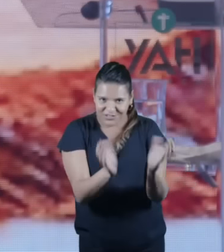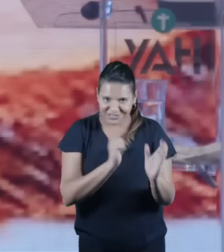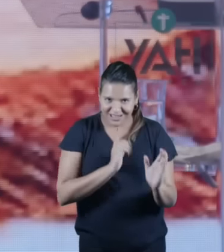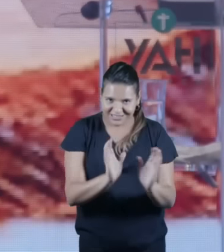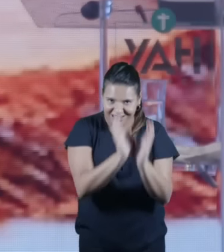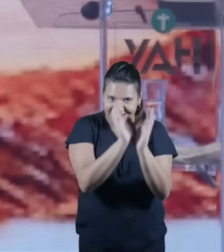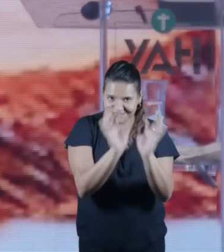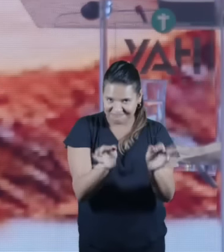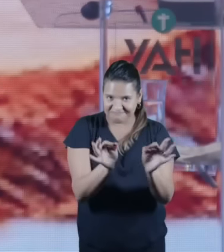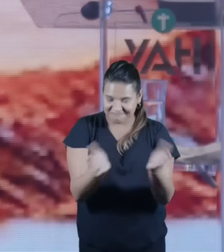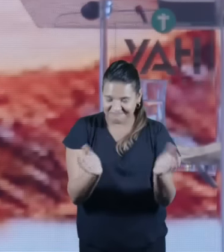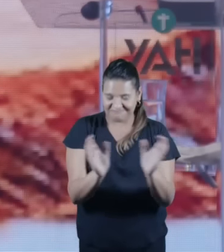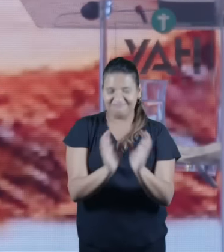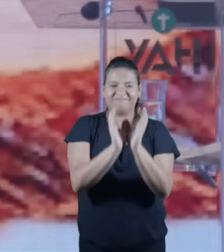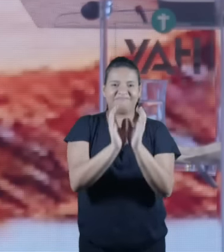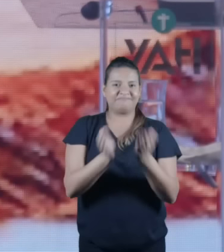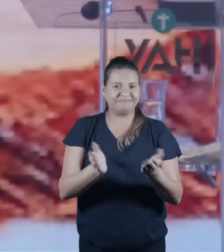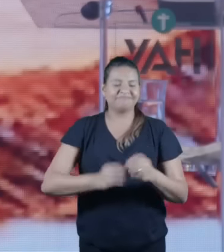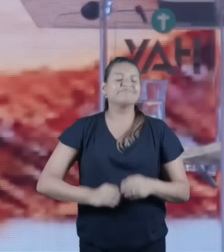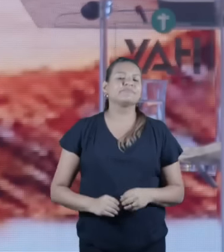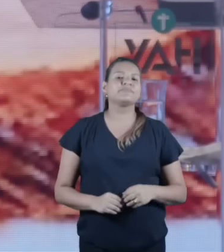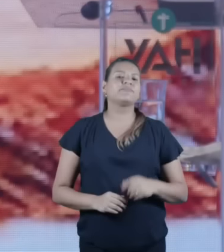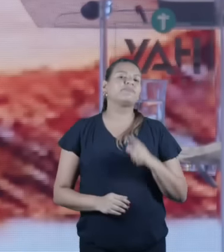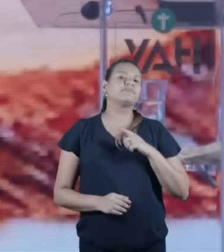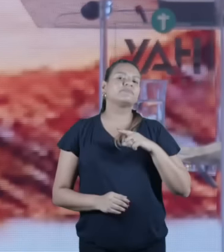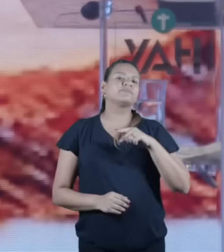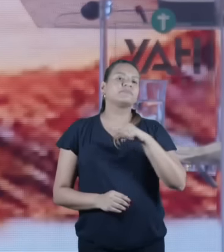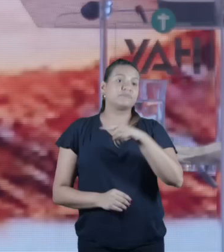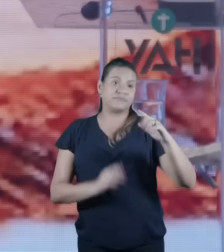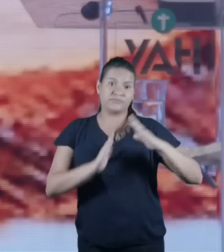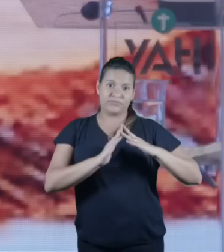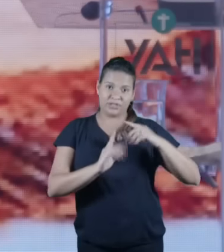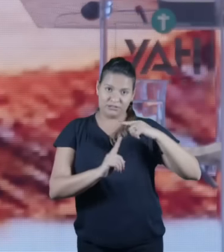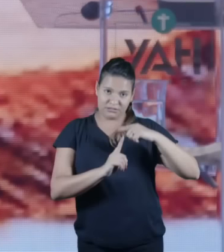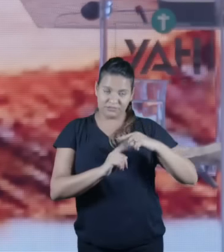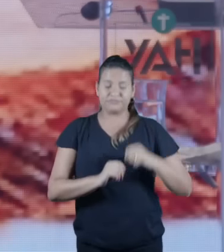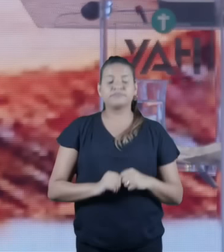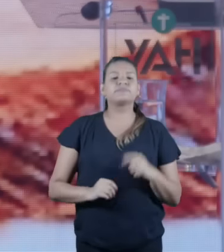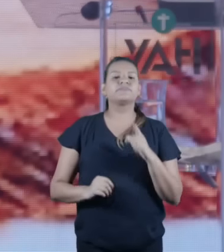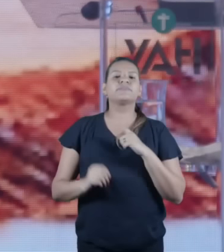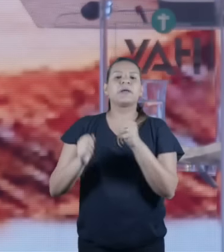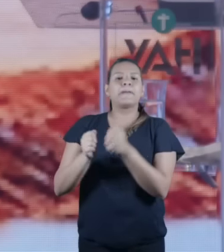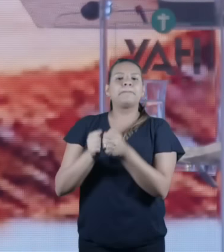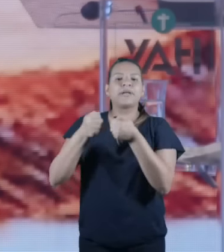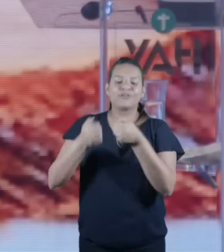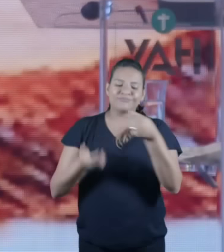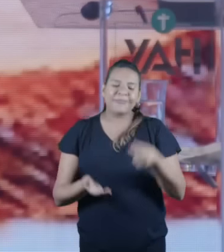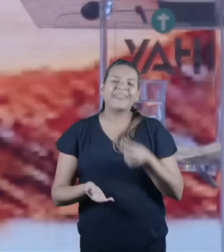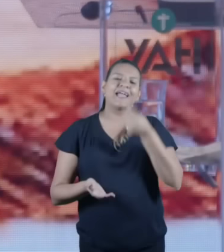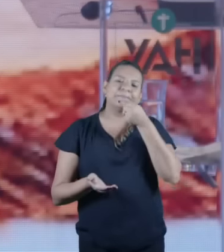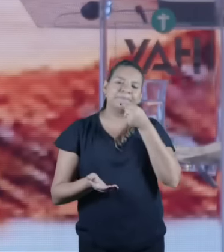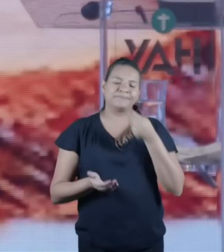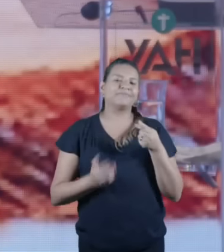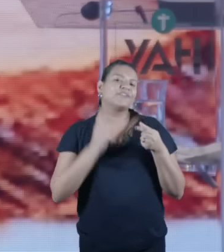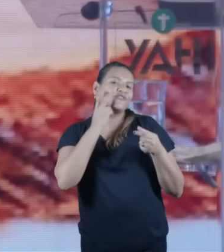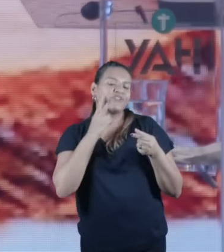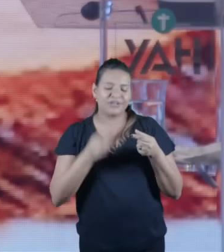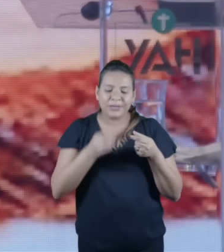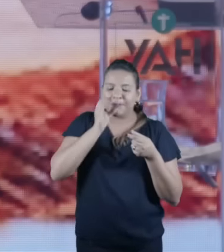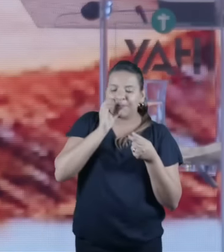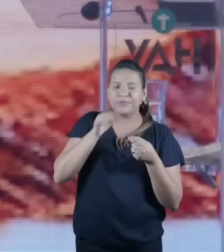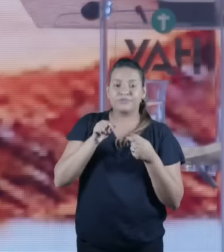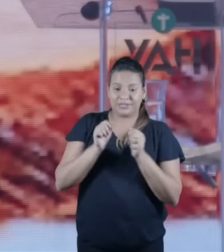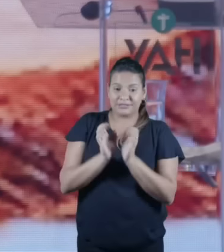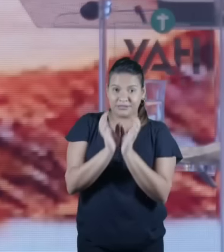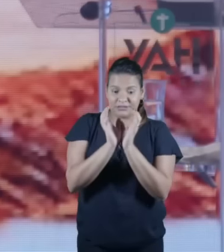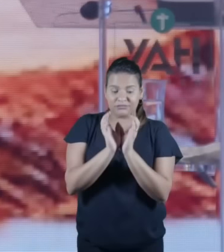que bonito quando vocês estão na igreja e vocês pegam um pedacinho de pão e vocês pegam um pedacinho de vinho vocês estão se conectando com o que Jesus